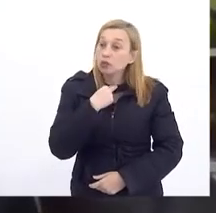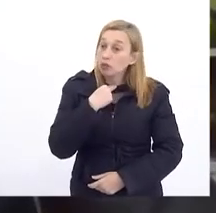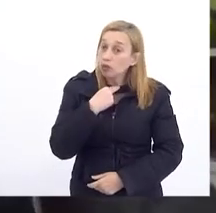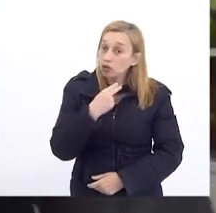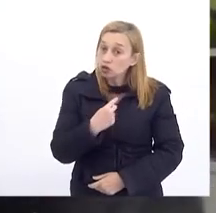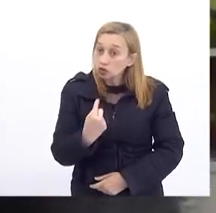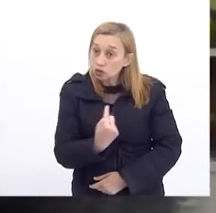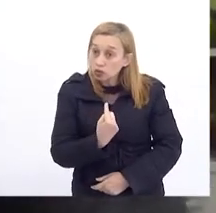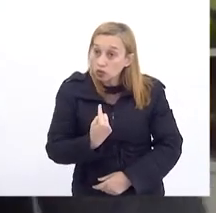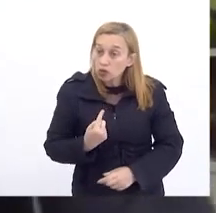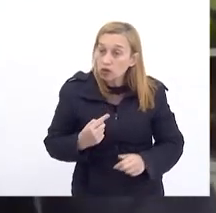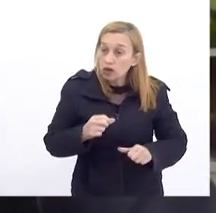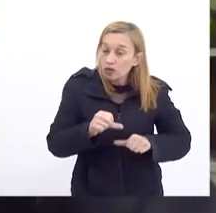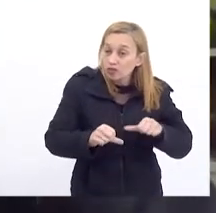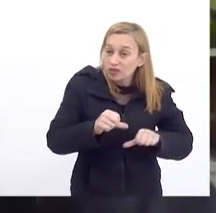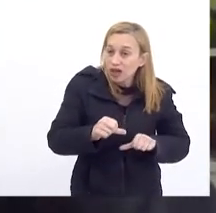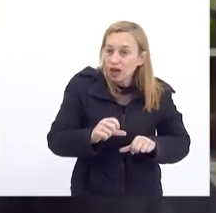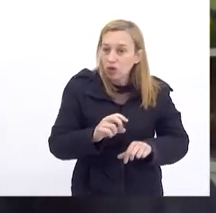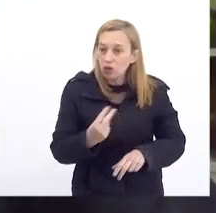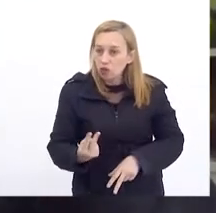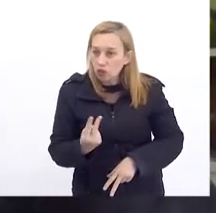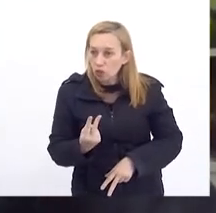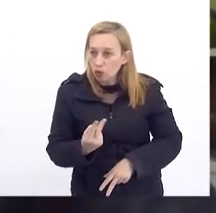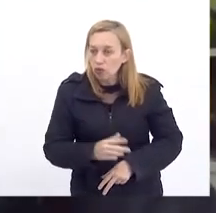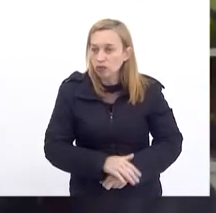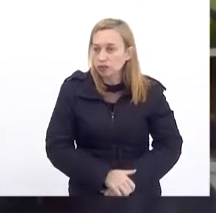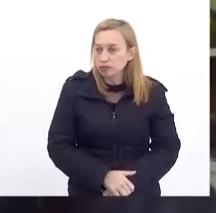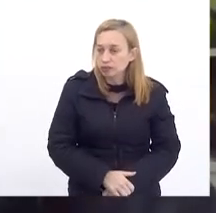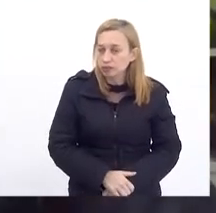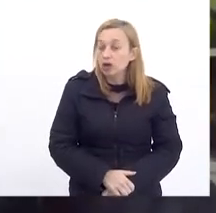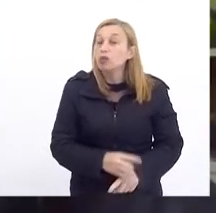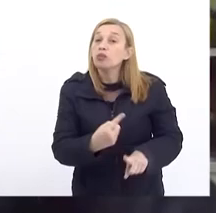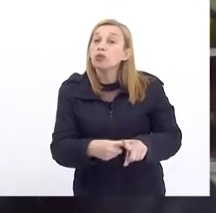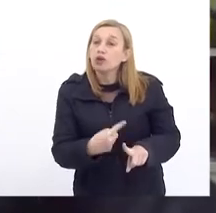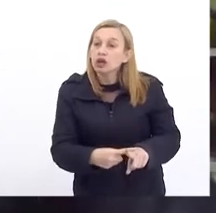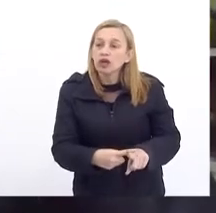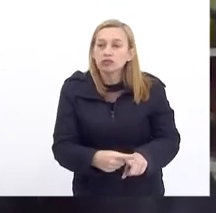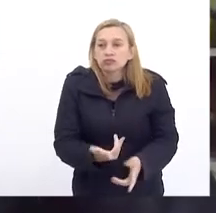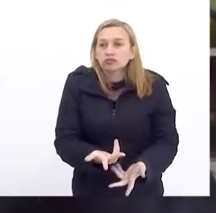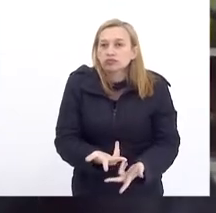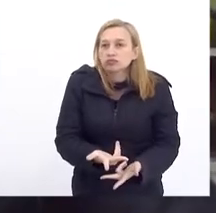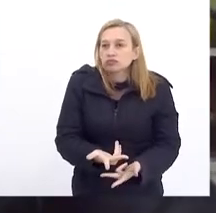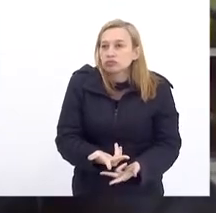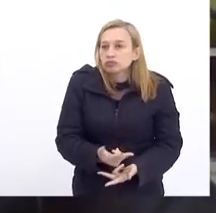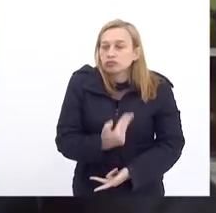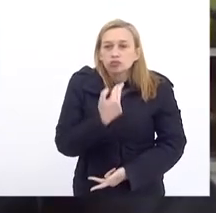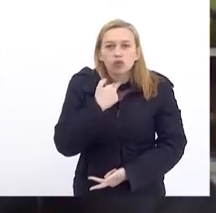Alterar o valor Previsto Porque Nós não podemos